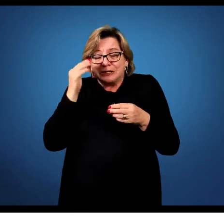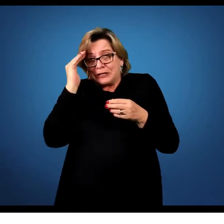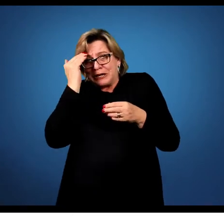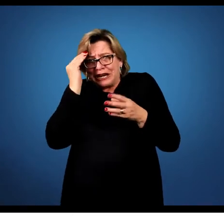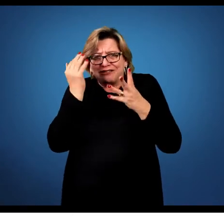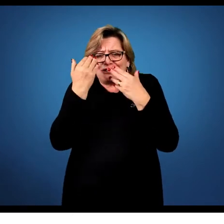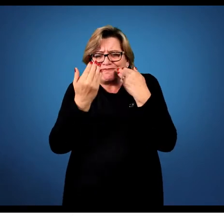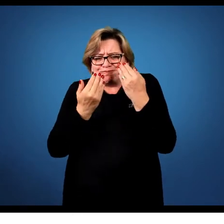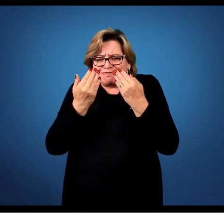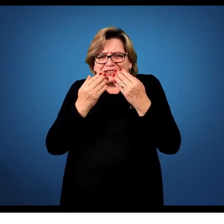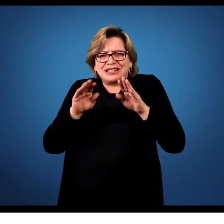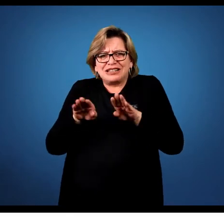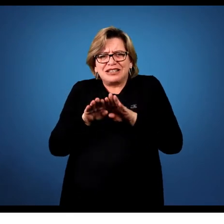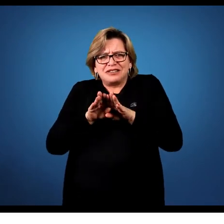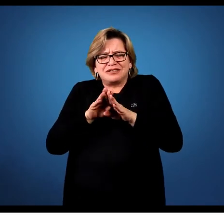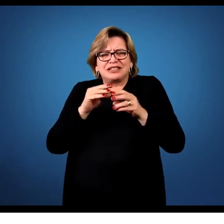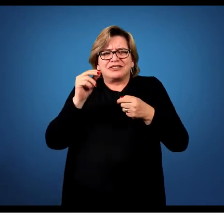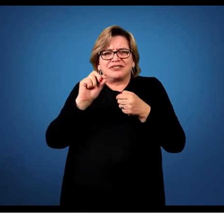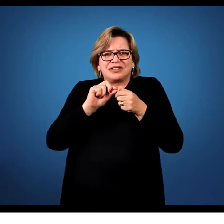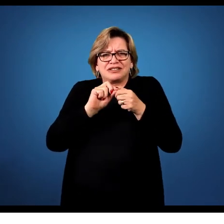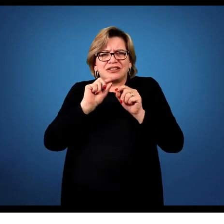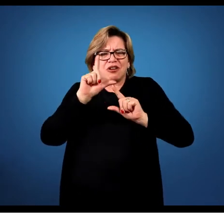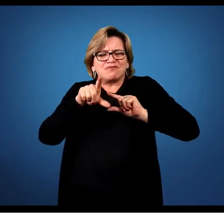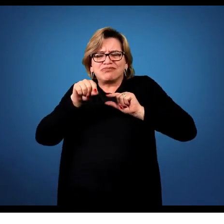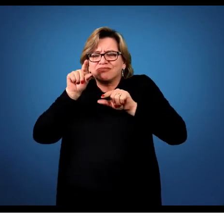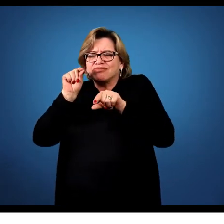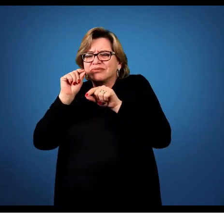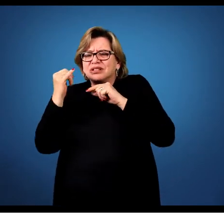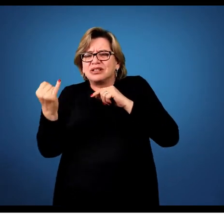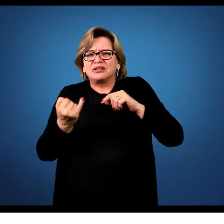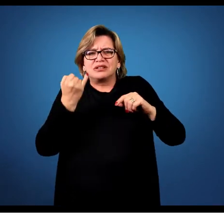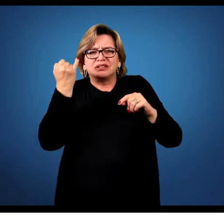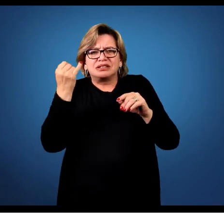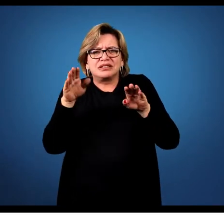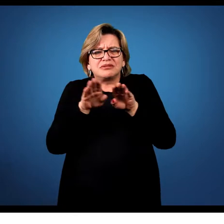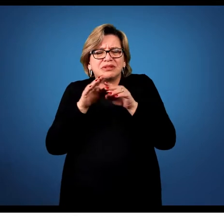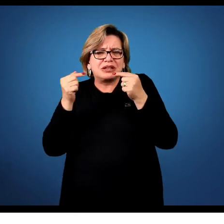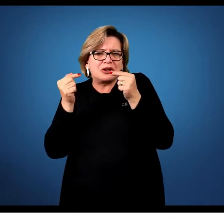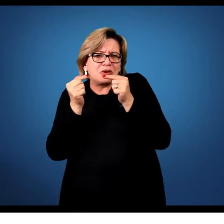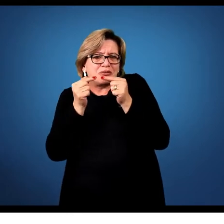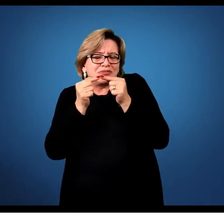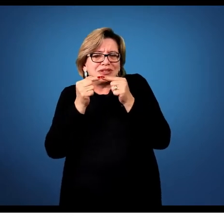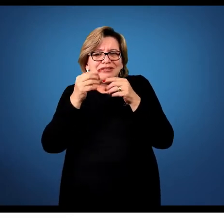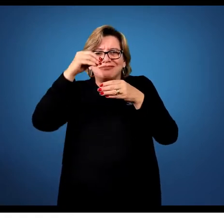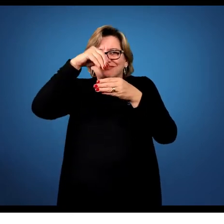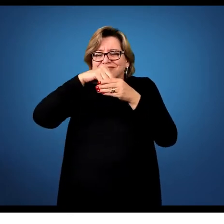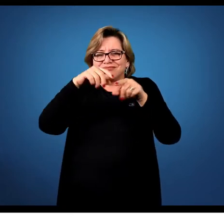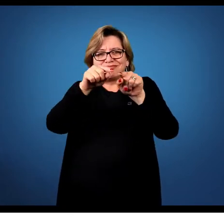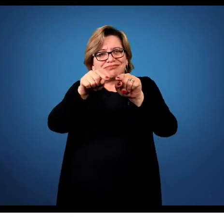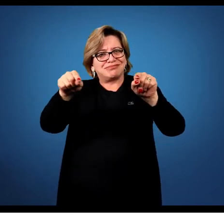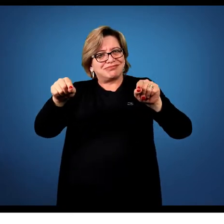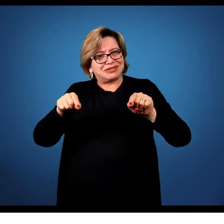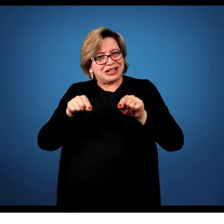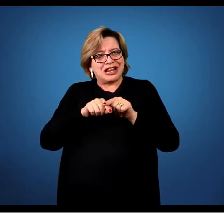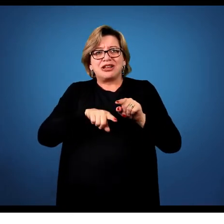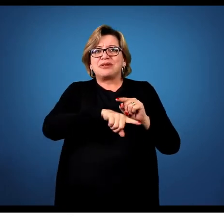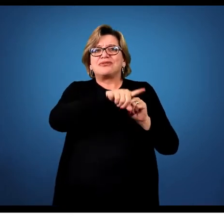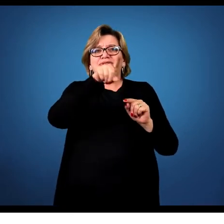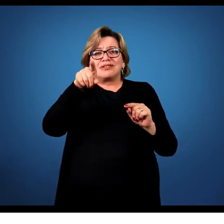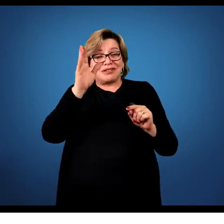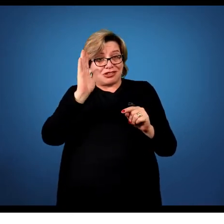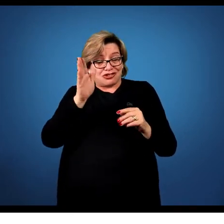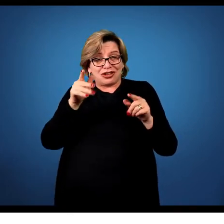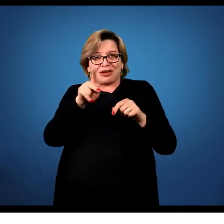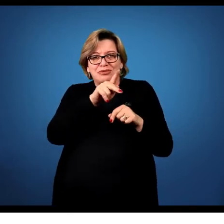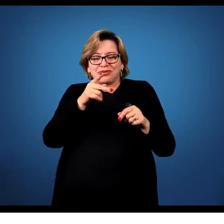tudo isso e fazer um levantamento de todas essas informações. Isso casa também lá para dentro da sala de aula, para vocês que já são professores, os que